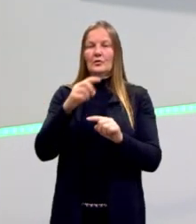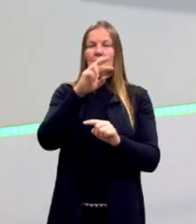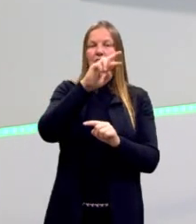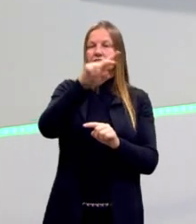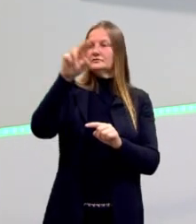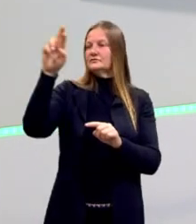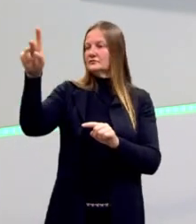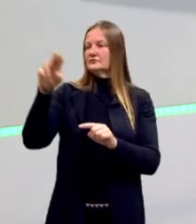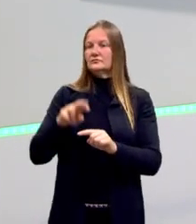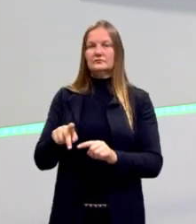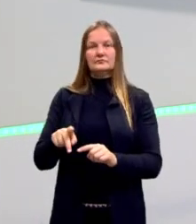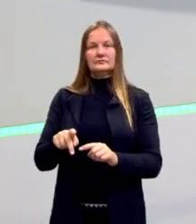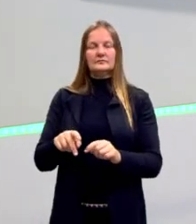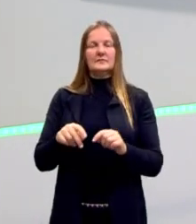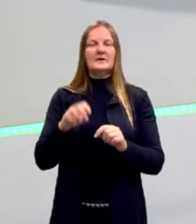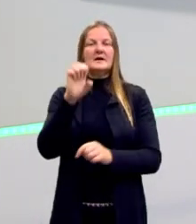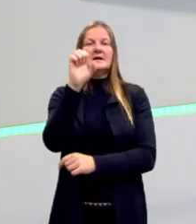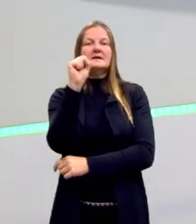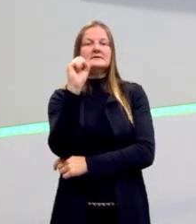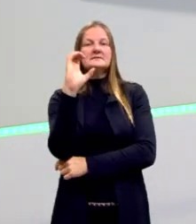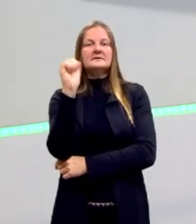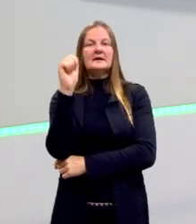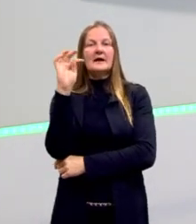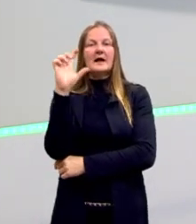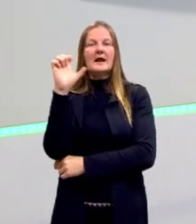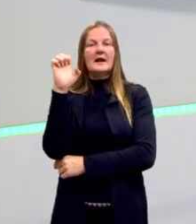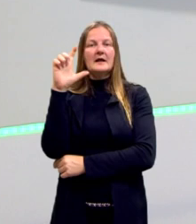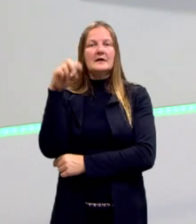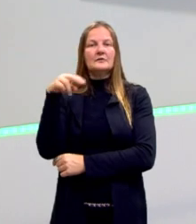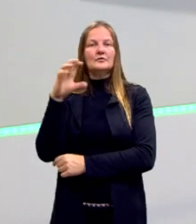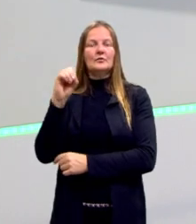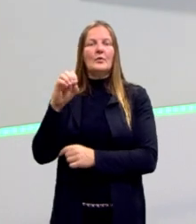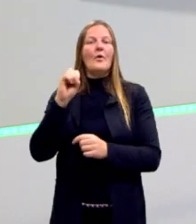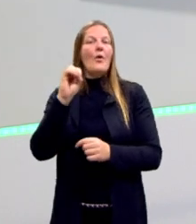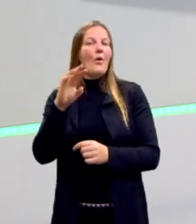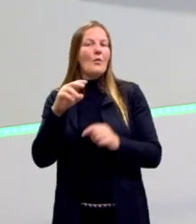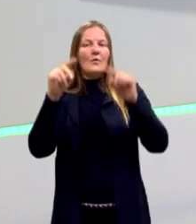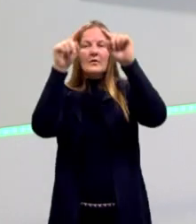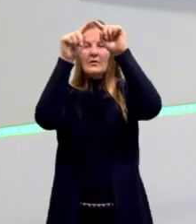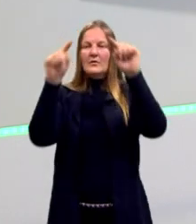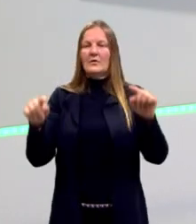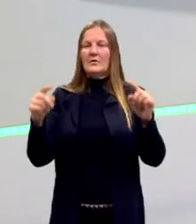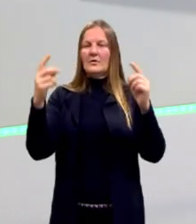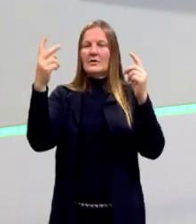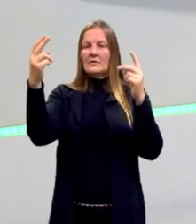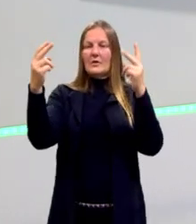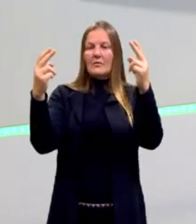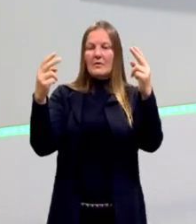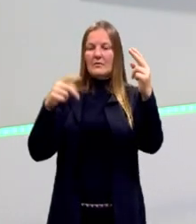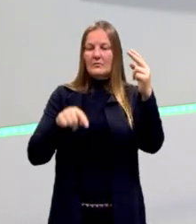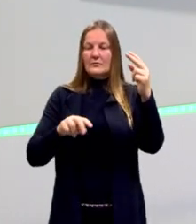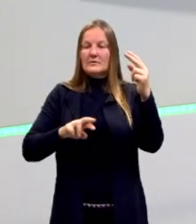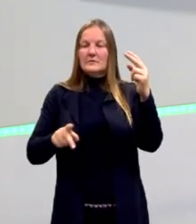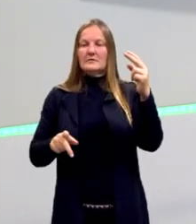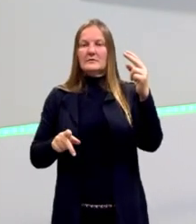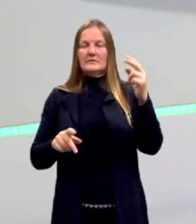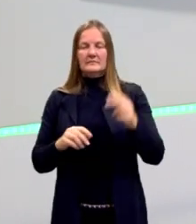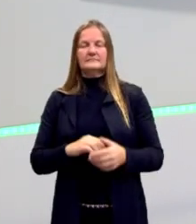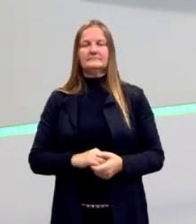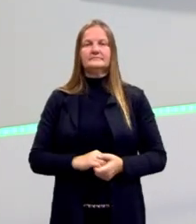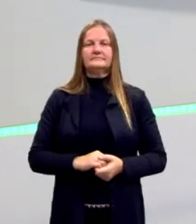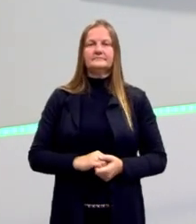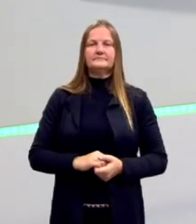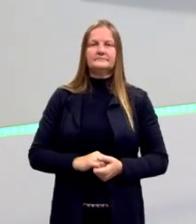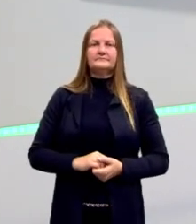com medidas diferentes, ou um triângulo retângulo isósceles, como nós vimos agora, que tem dois lados iguais.